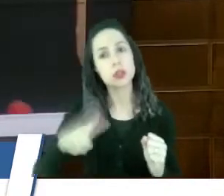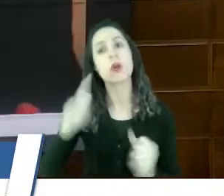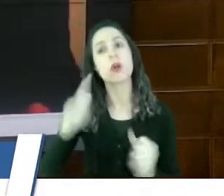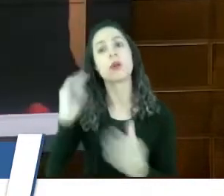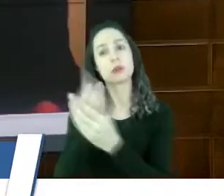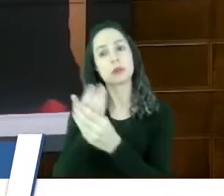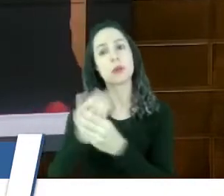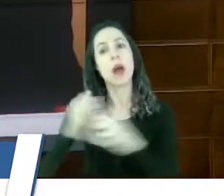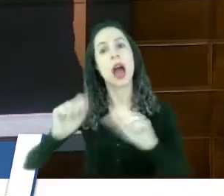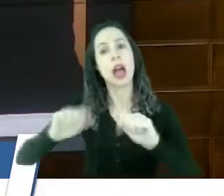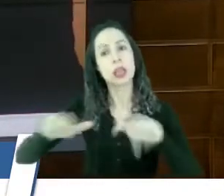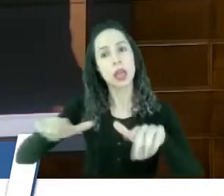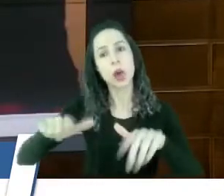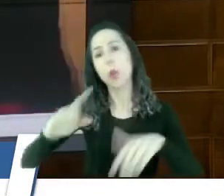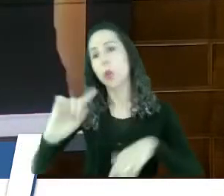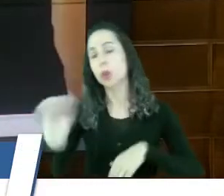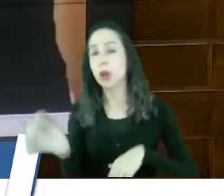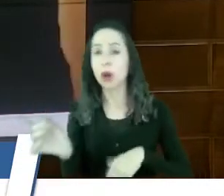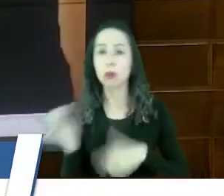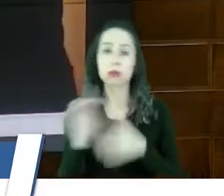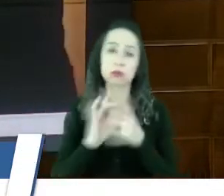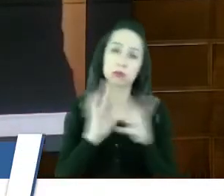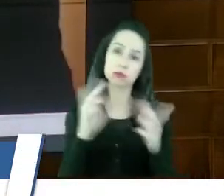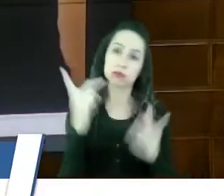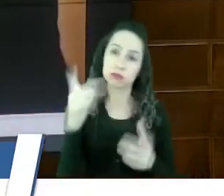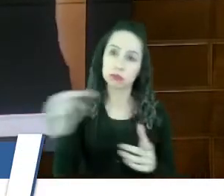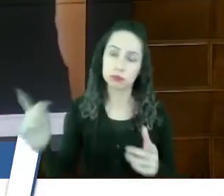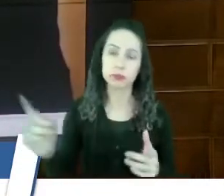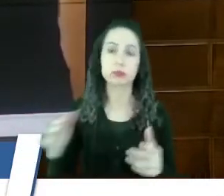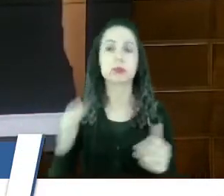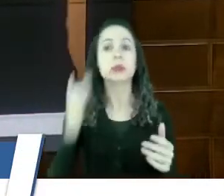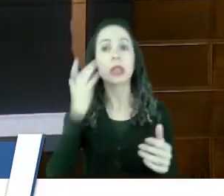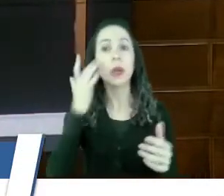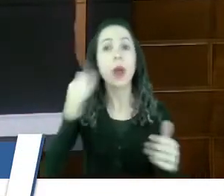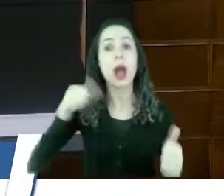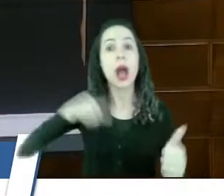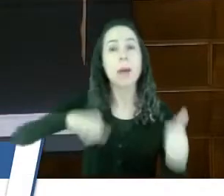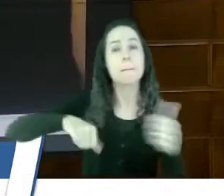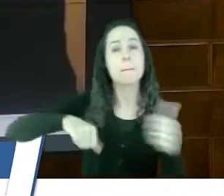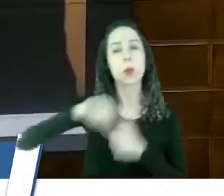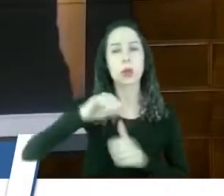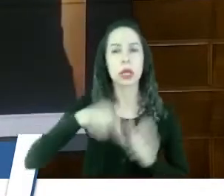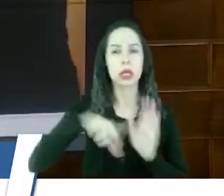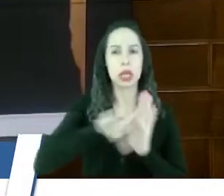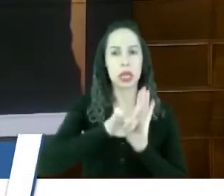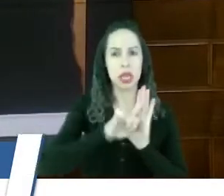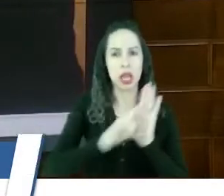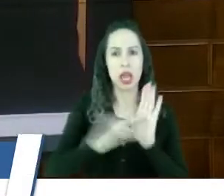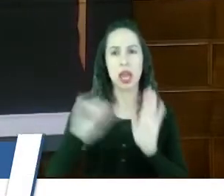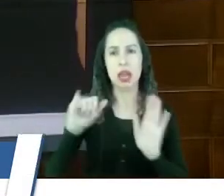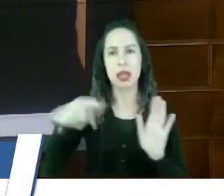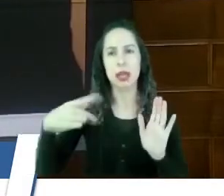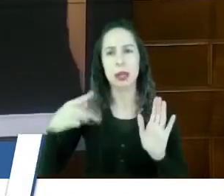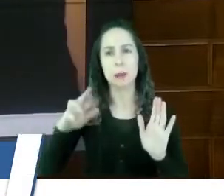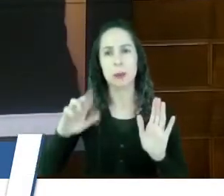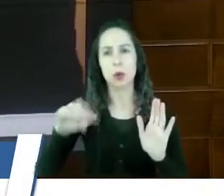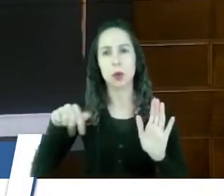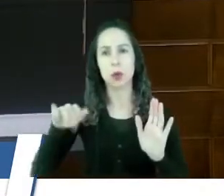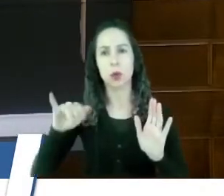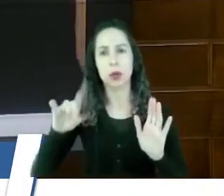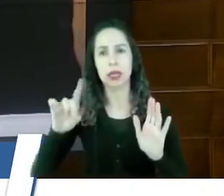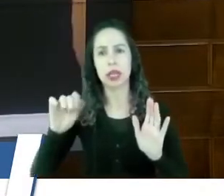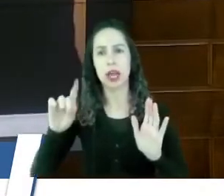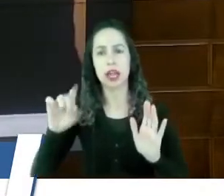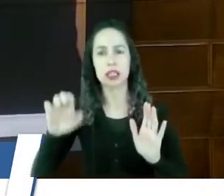Eu acho que a mudança da lei de improbidade, eu acredito, embora ela se dê na questão do